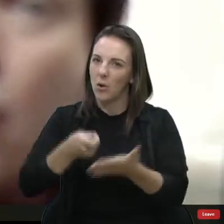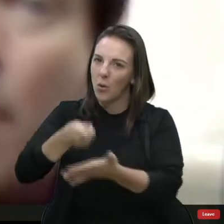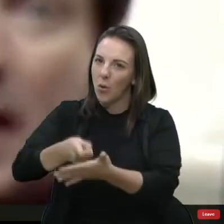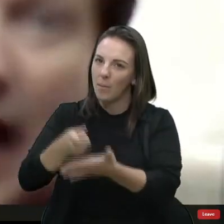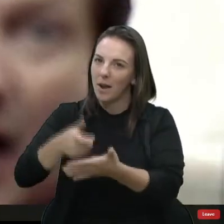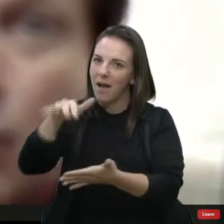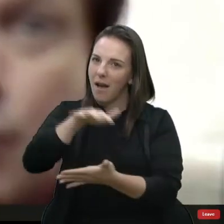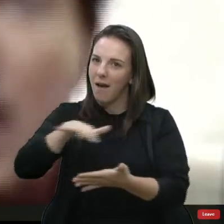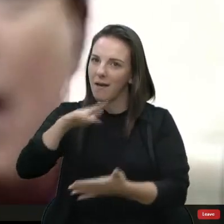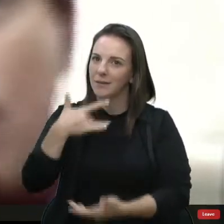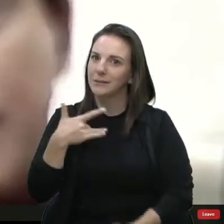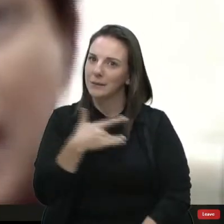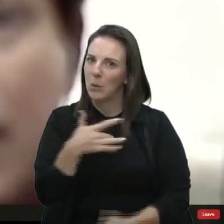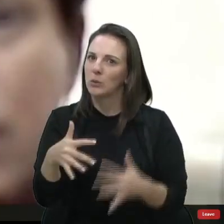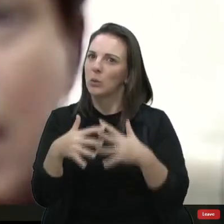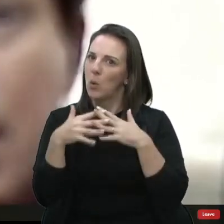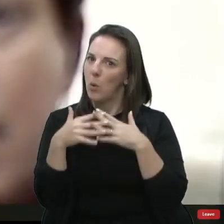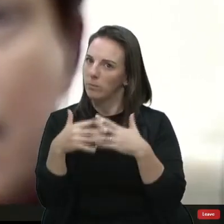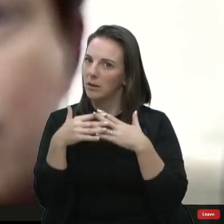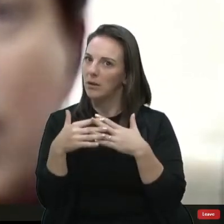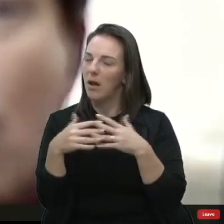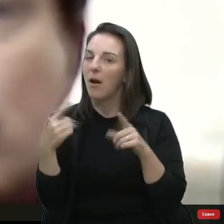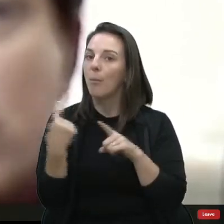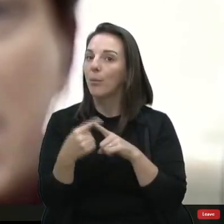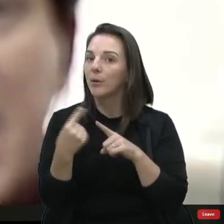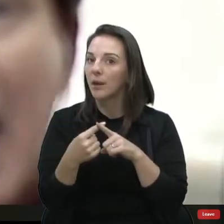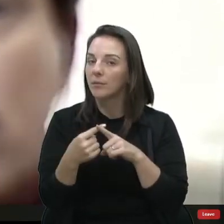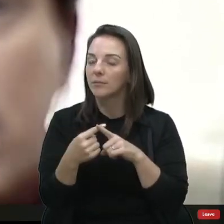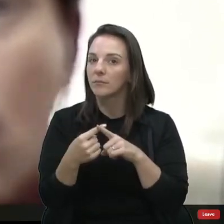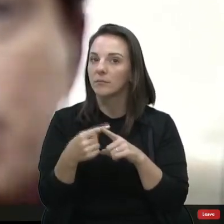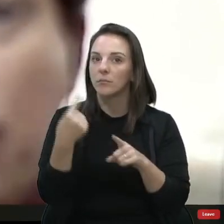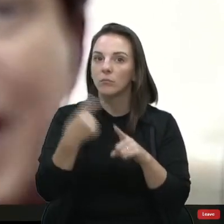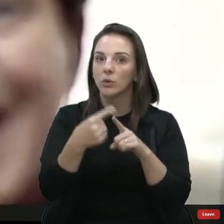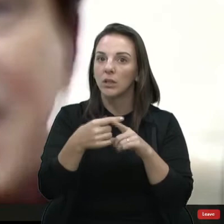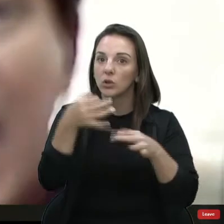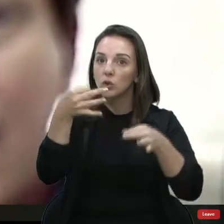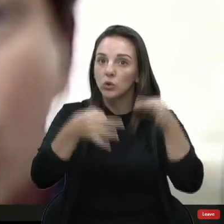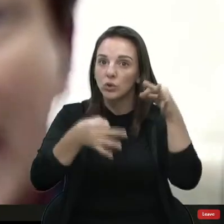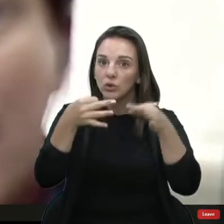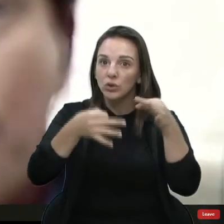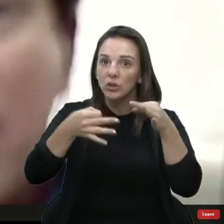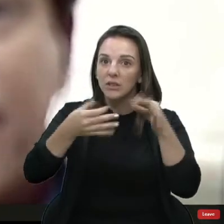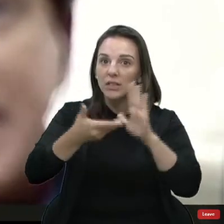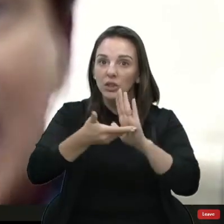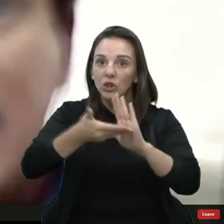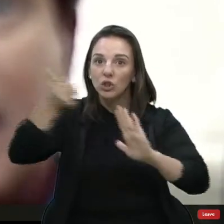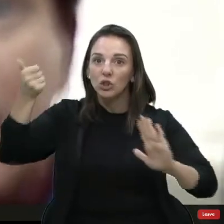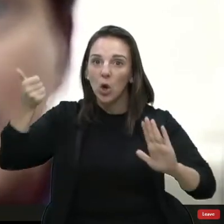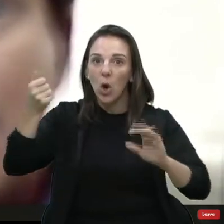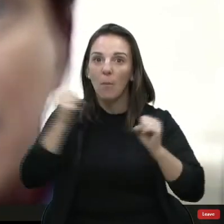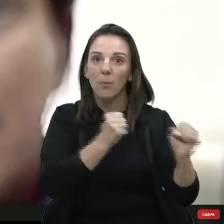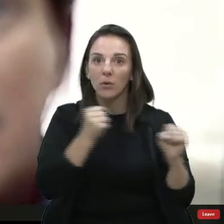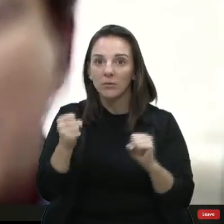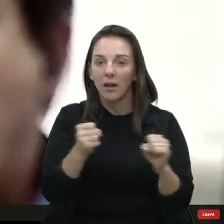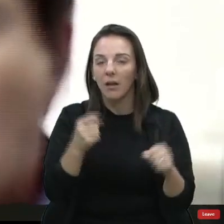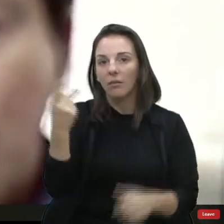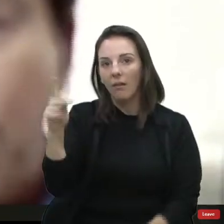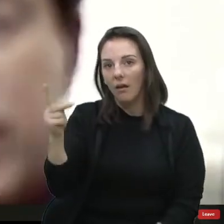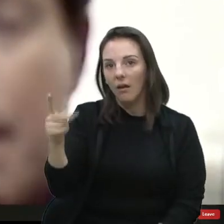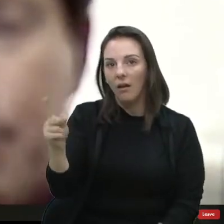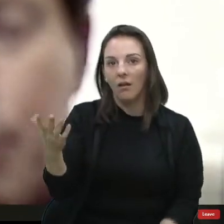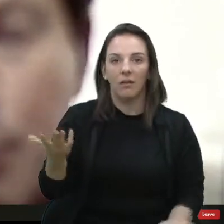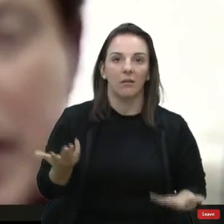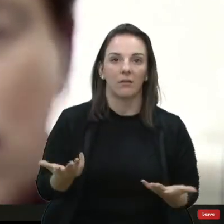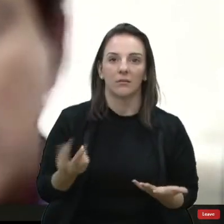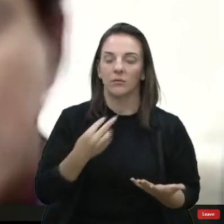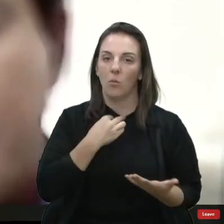é meio complicado. Por que é complicado? Porque o judiciário tirou os poderes dele, o cara não pode fazer nada. Deu todo o